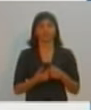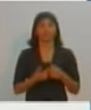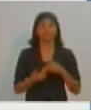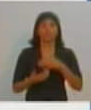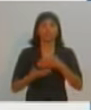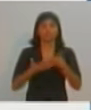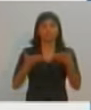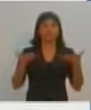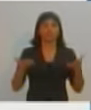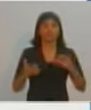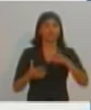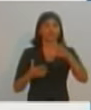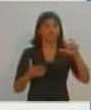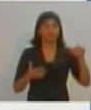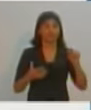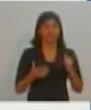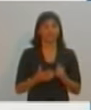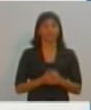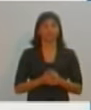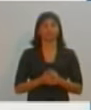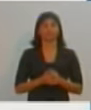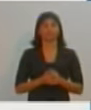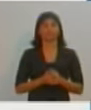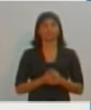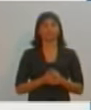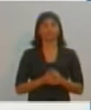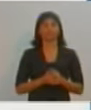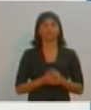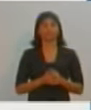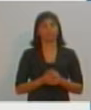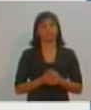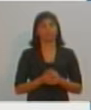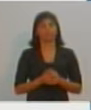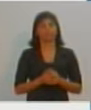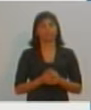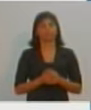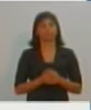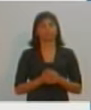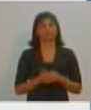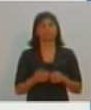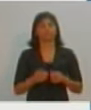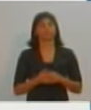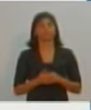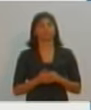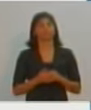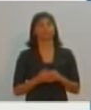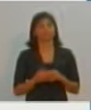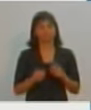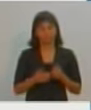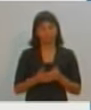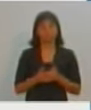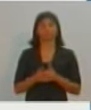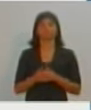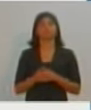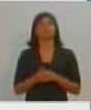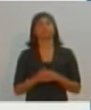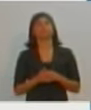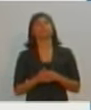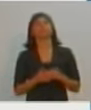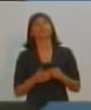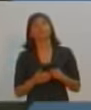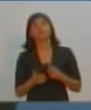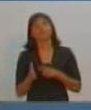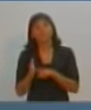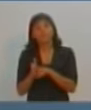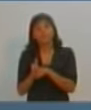aprender. Ok, Regina, obrigada. Então, agora sim, Caio Esteves, do portal de notícias SBT Interior, volta com mais uma pergunta. Por favor, Caio.